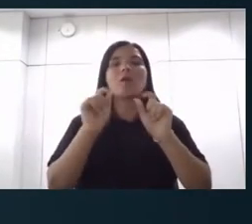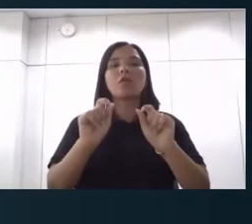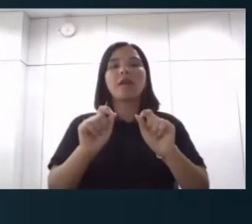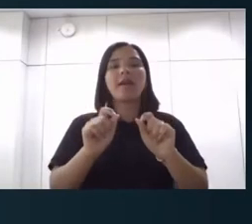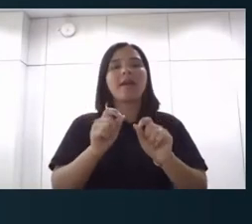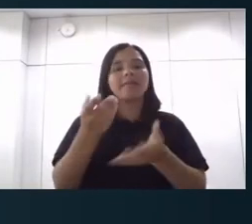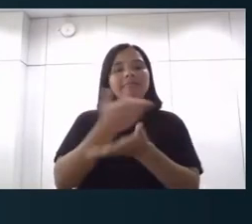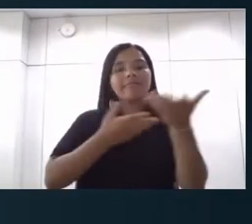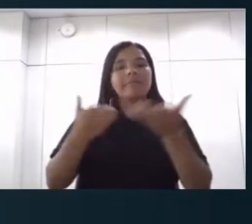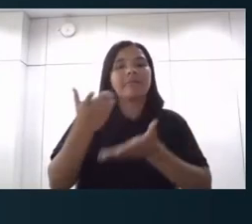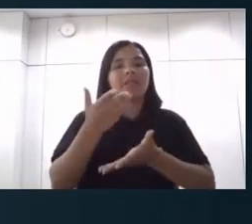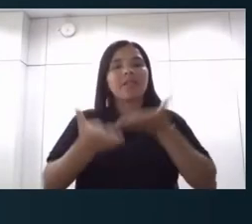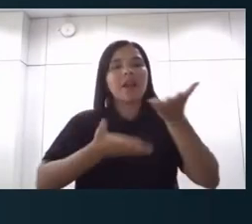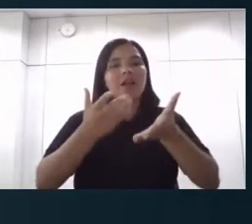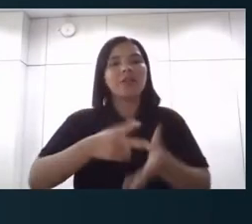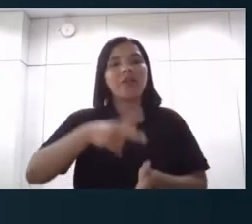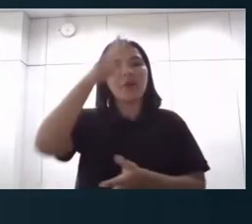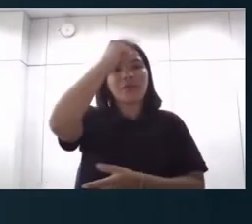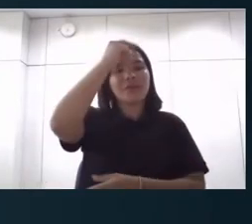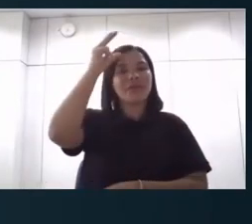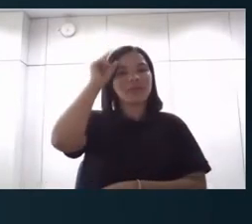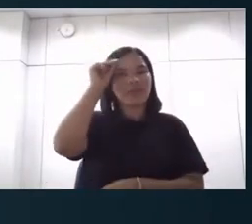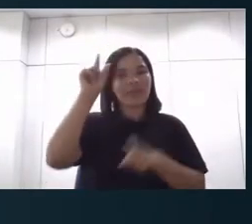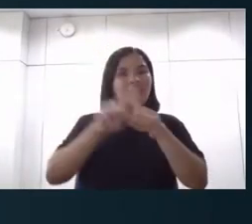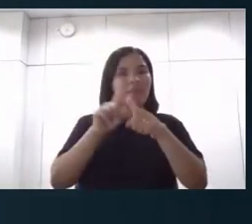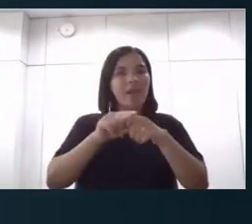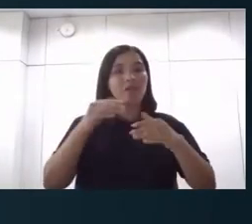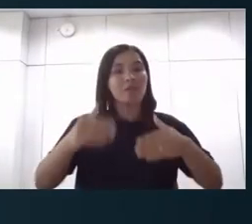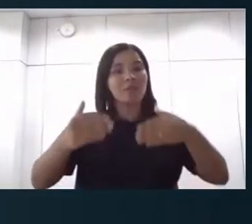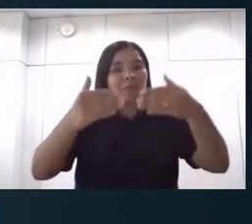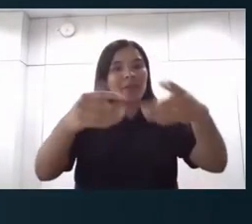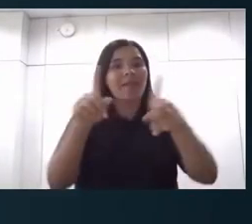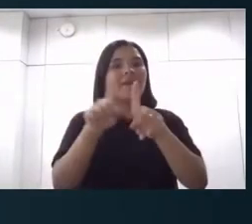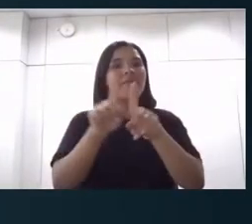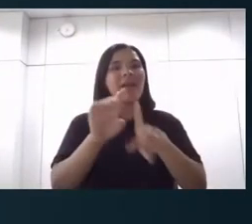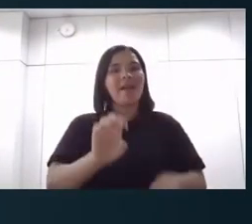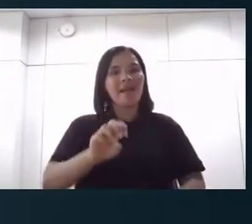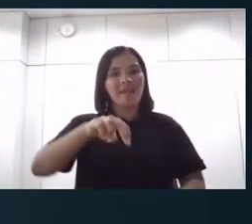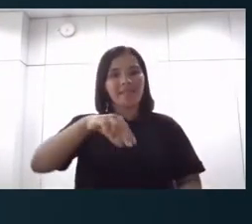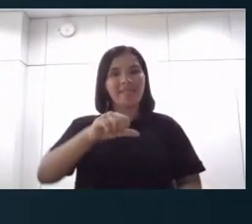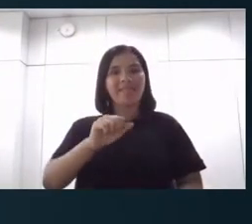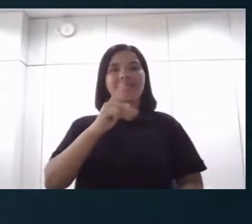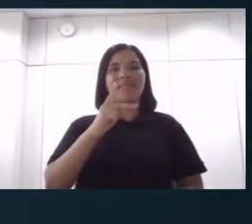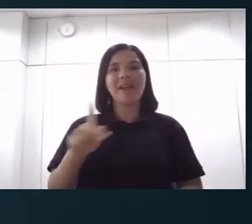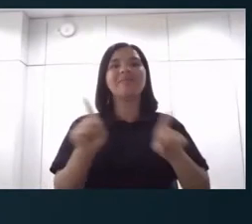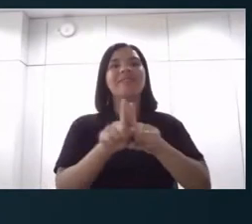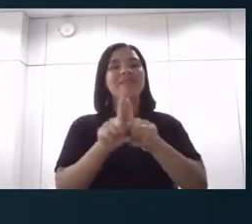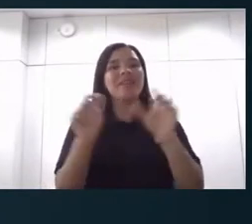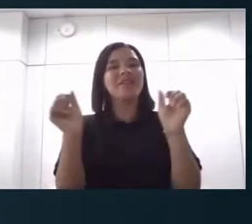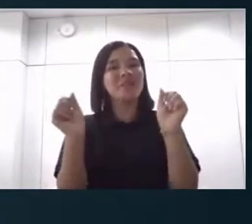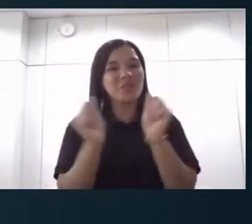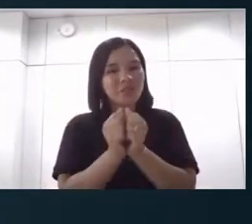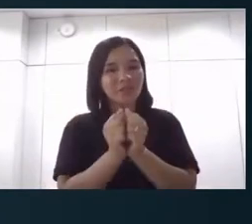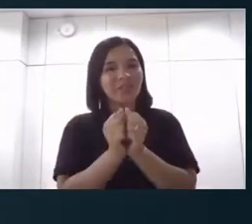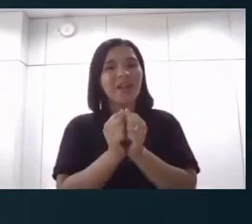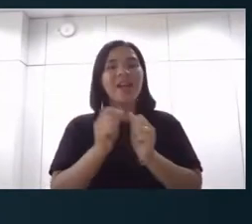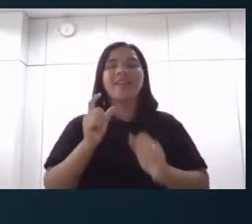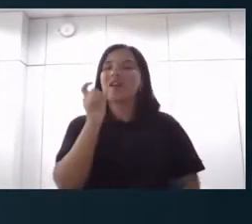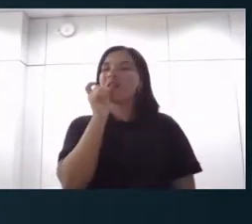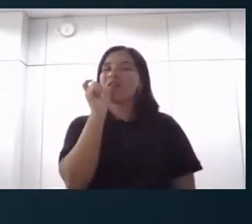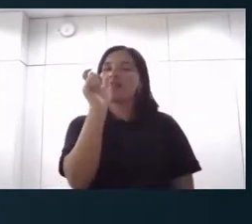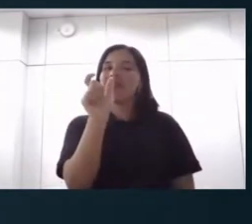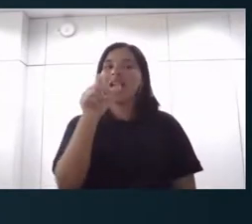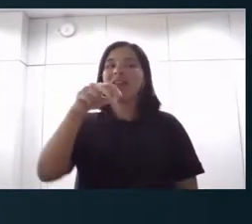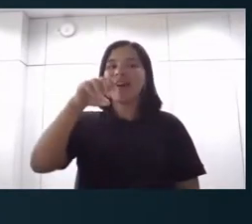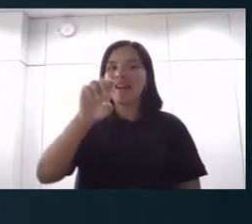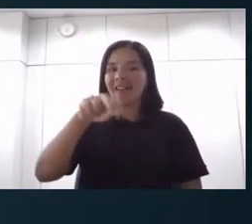E, assim, toda vez que eu falo alguma coisa do Ministério, a ENAP está junto. É difícil fazer alguma fala, né, principalmente para fora, que eu não mencione a ENAP,